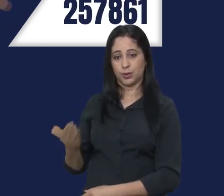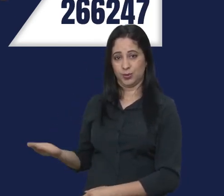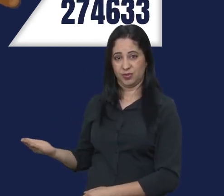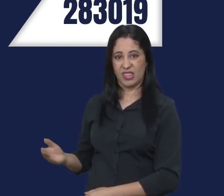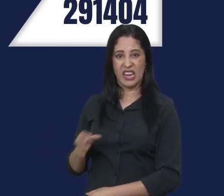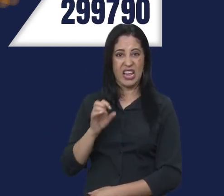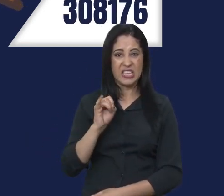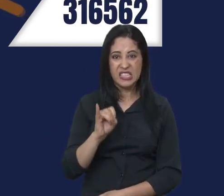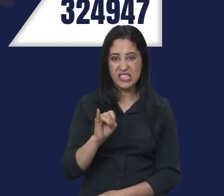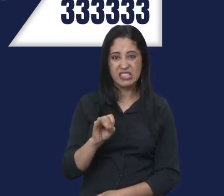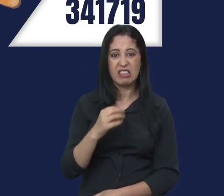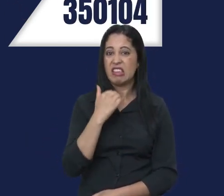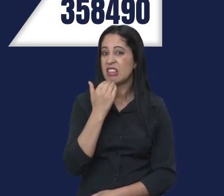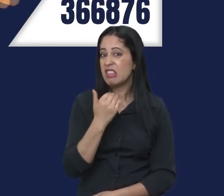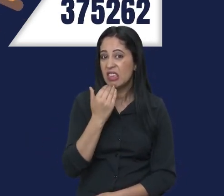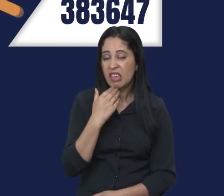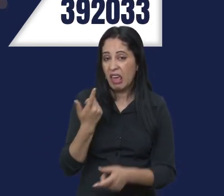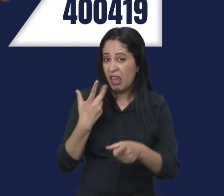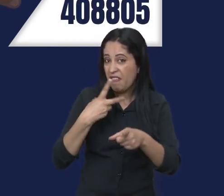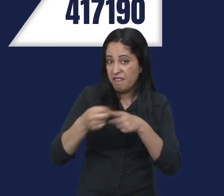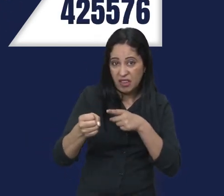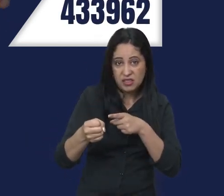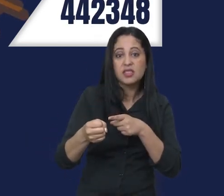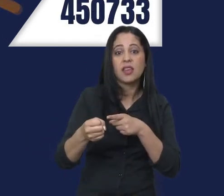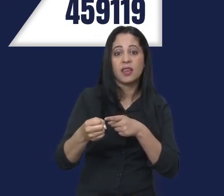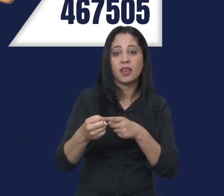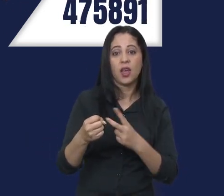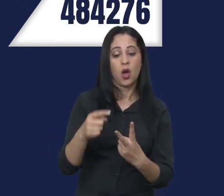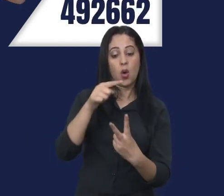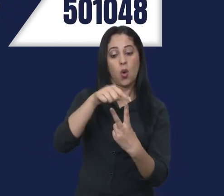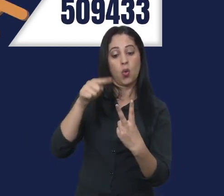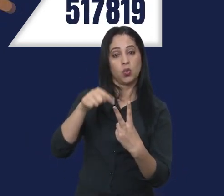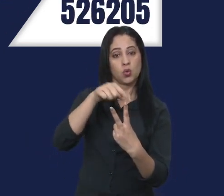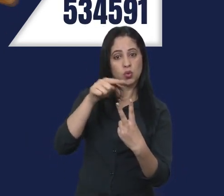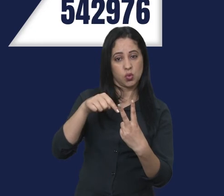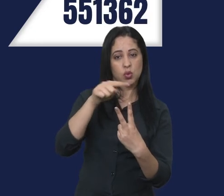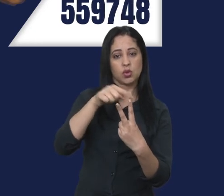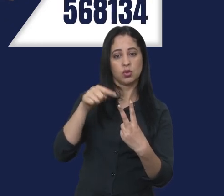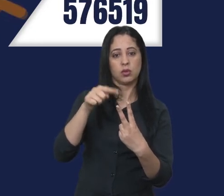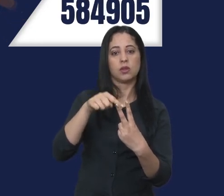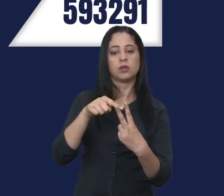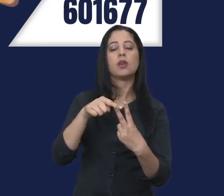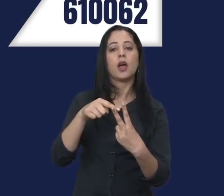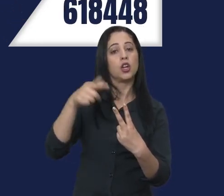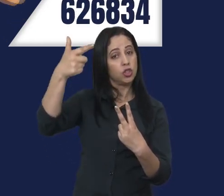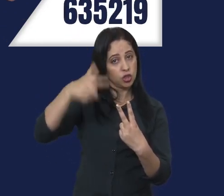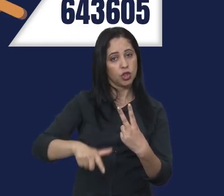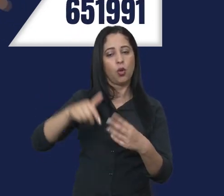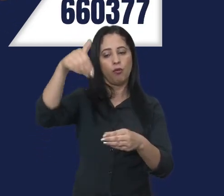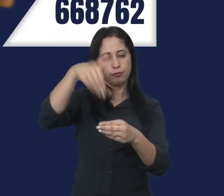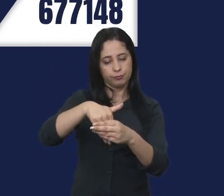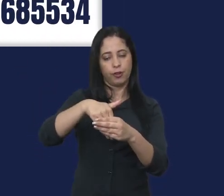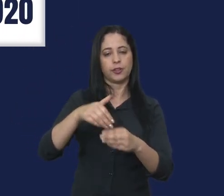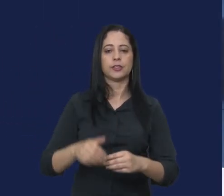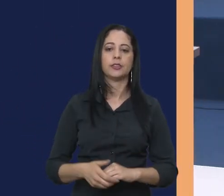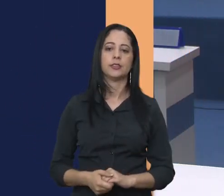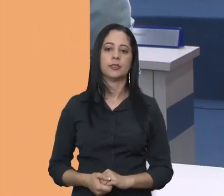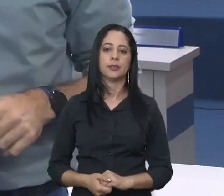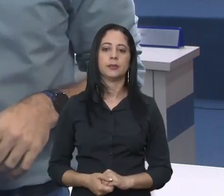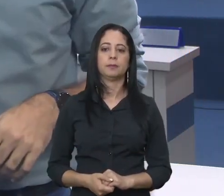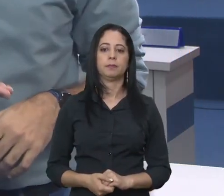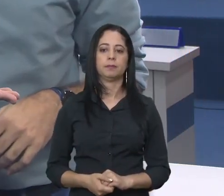se ninguém conseguir atingir essa marca no primeiro turno os dois candidatos mais votados concorrem no segundo turno